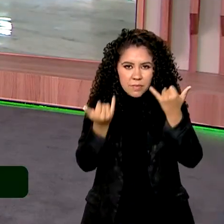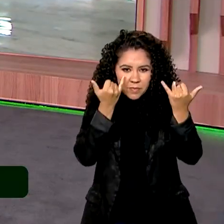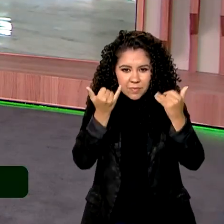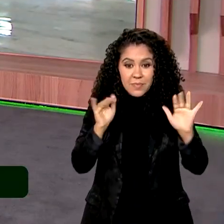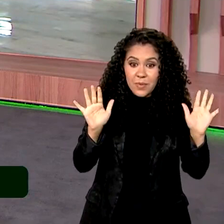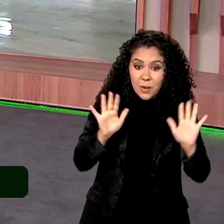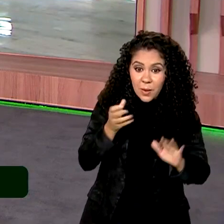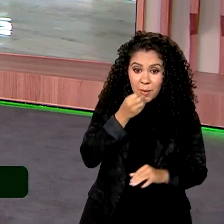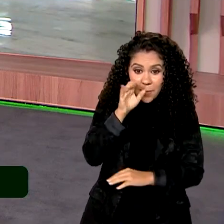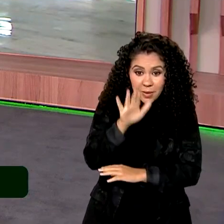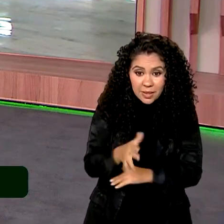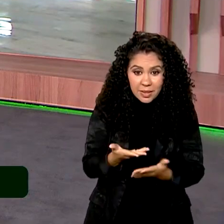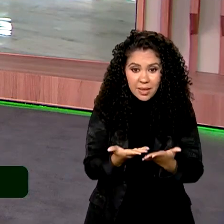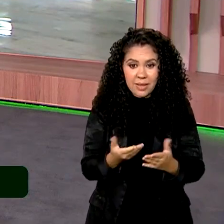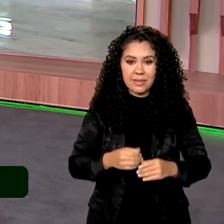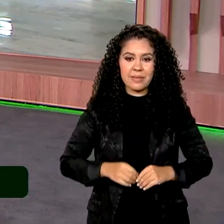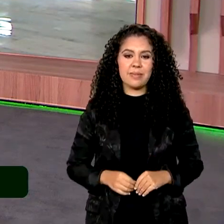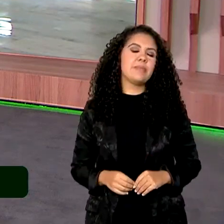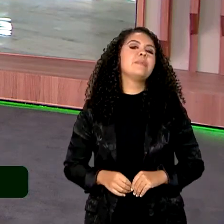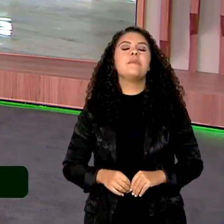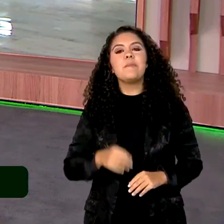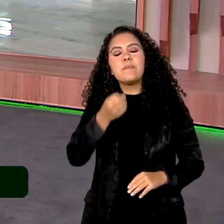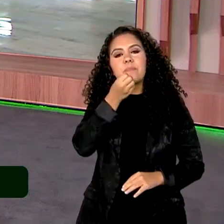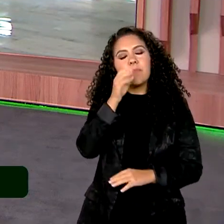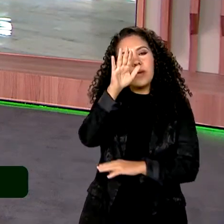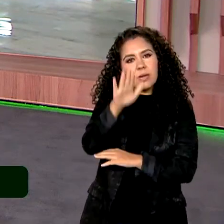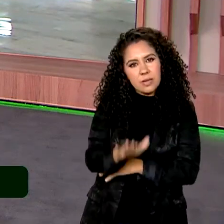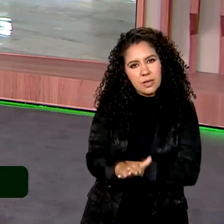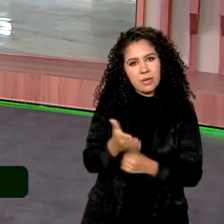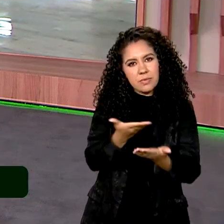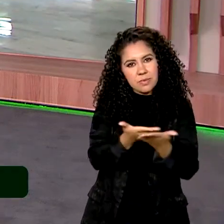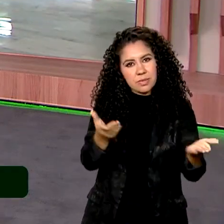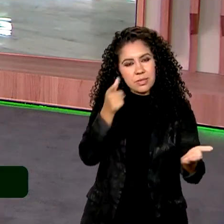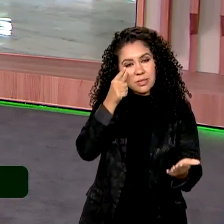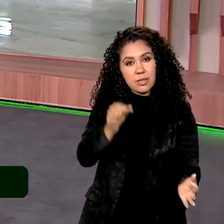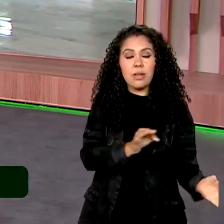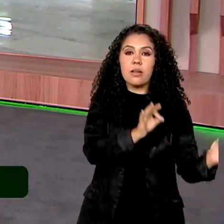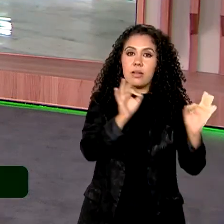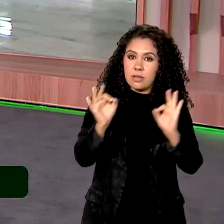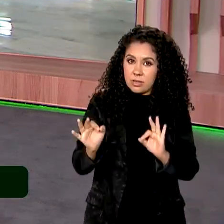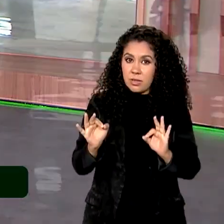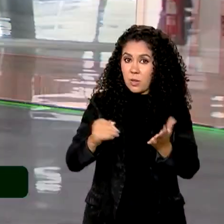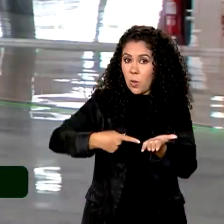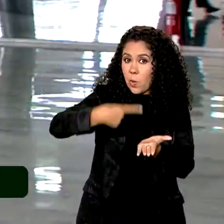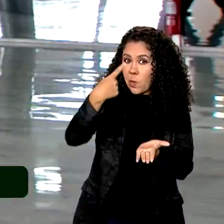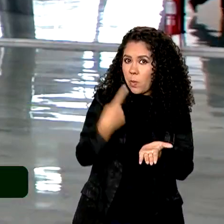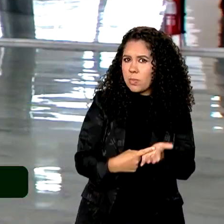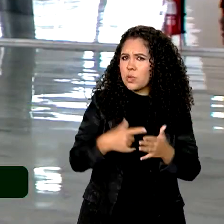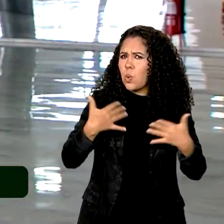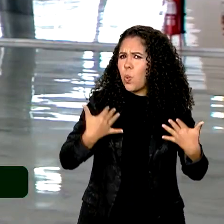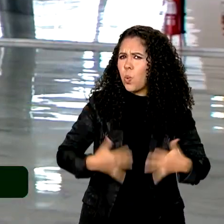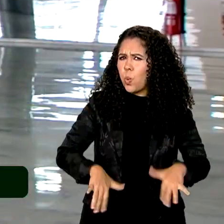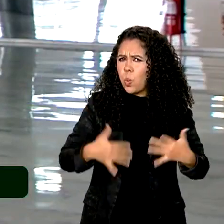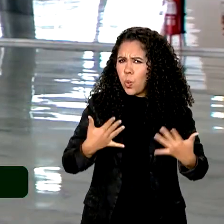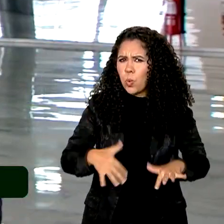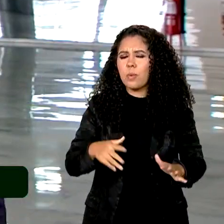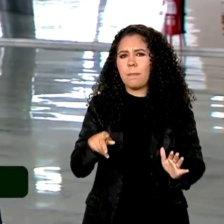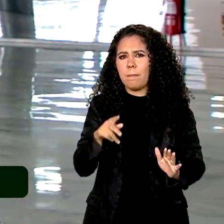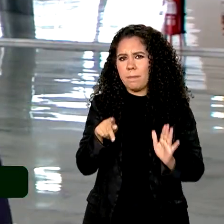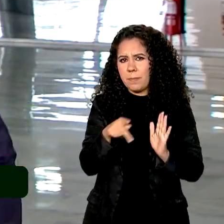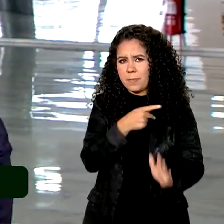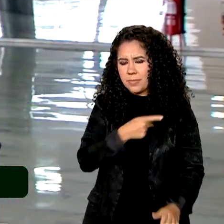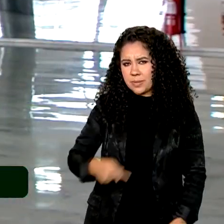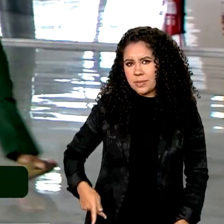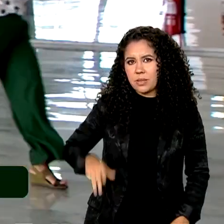gente. Olá, Pablo, boa tarde para você. Boa tarde, Roberto, boa tarde a você que nos assiste. Agenda intensa do presidente Lula nesta